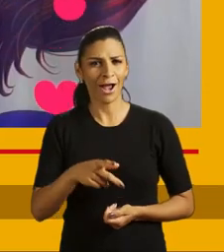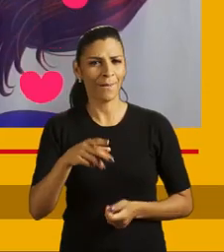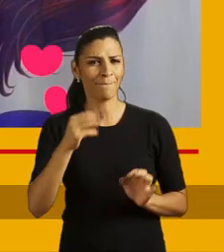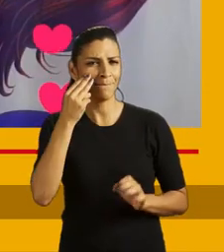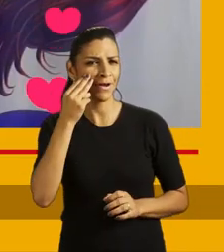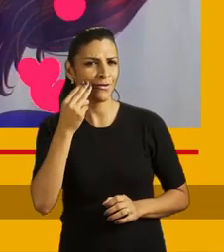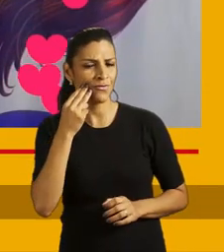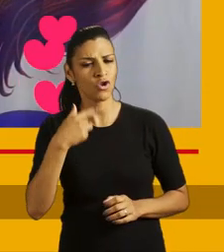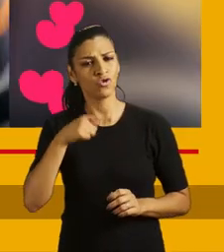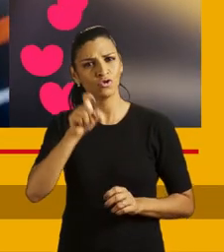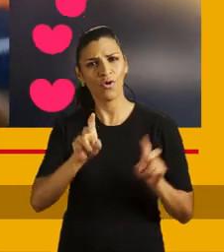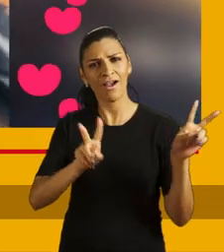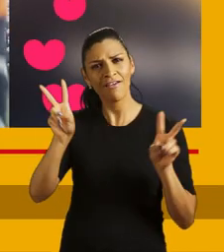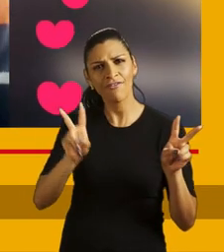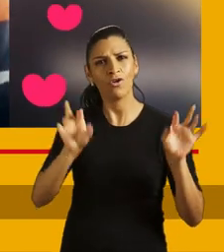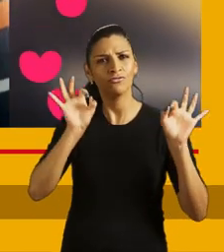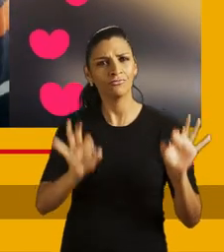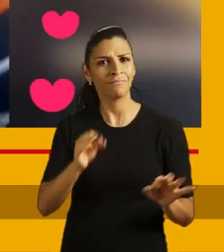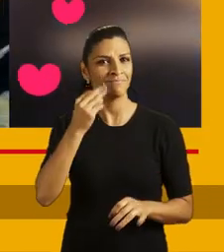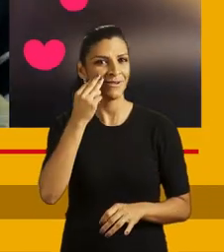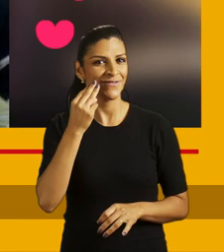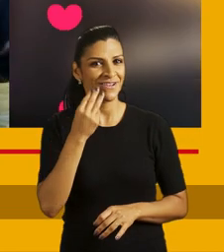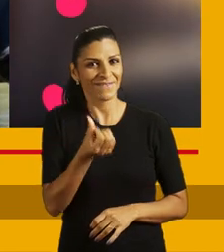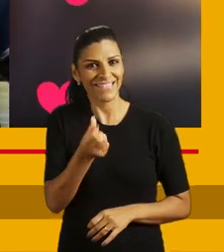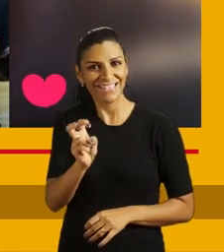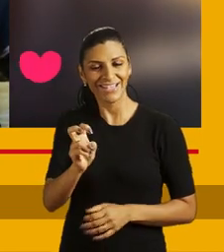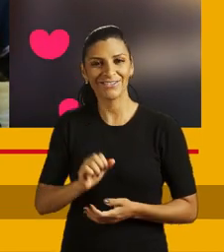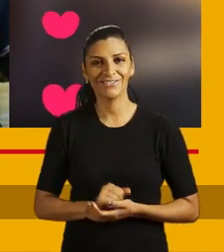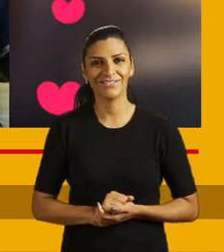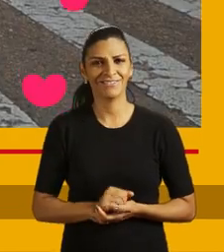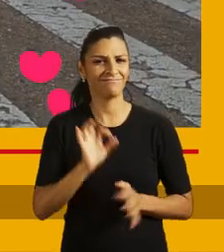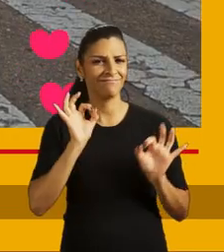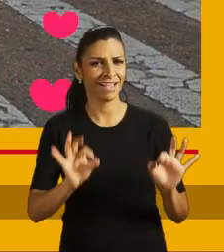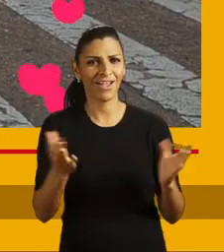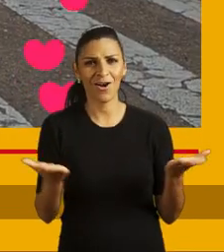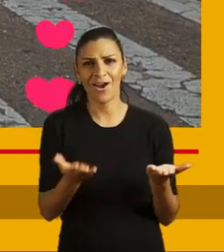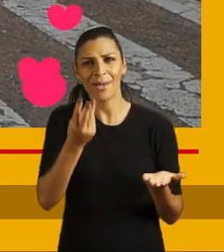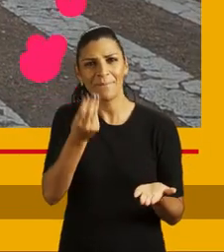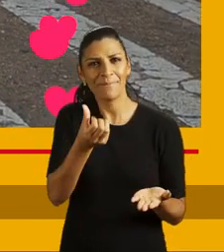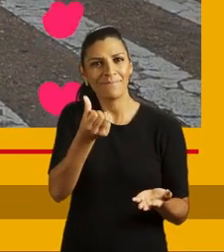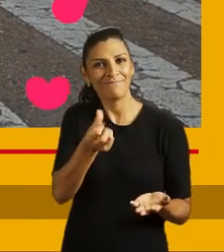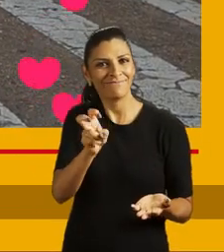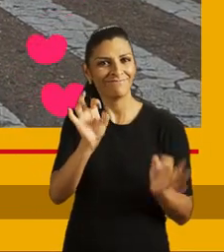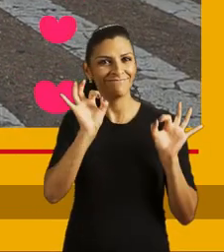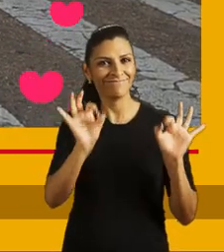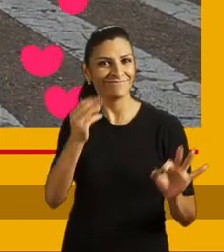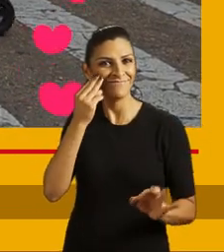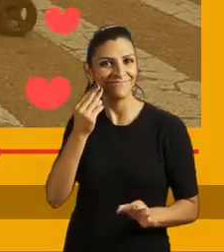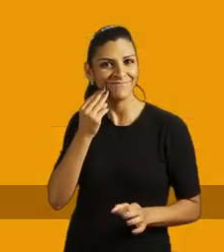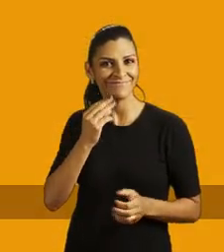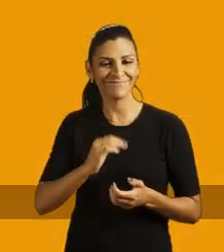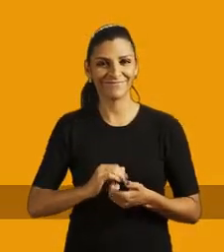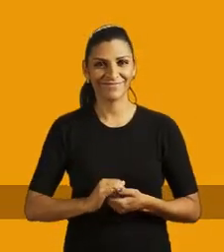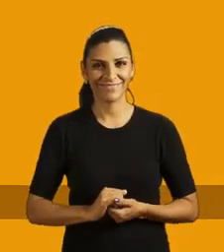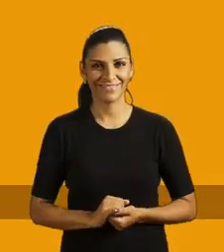Força, Manu! Sou carnaval, eu sou Manuela, eu sou Meia Cinco. Ah, Manu na cabeça! Manuela Meia Cinco!